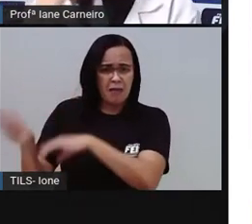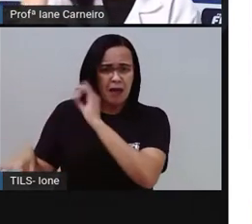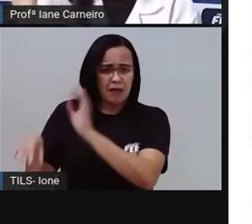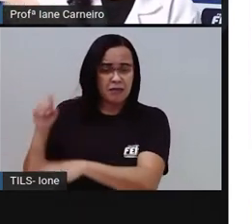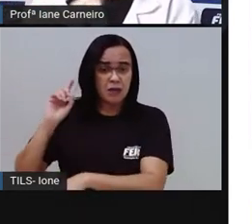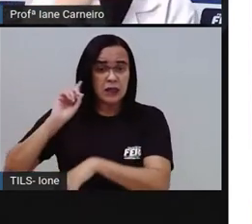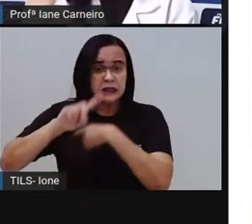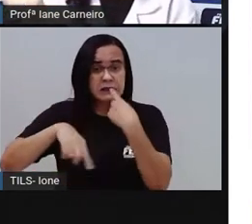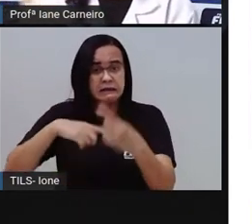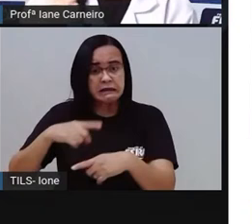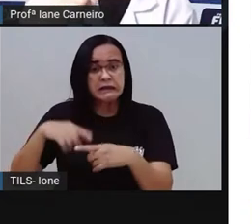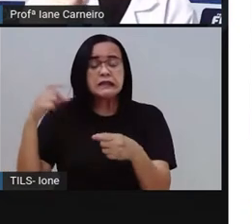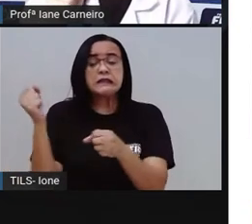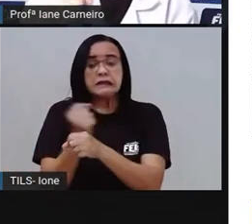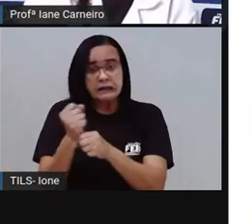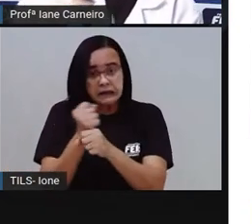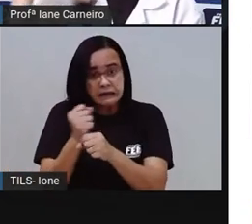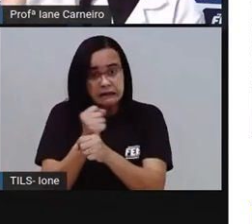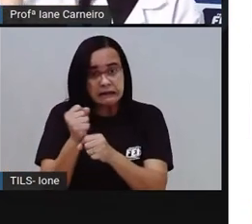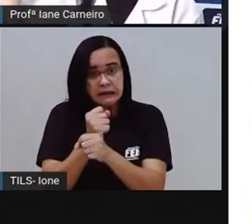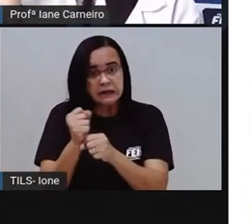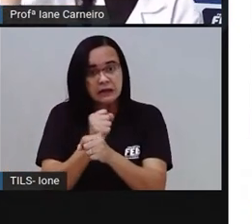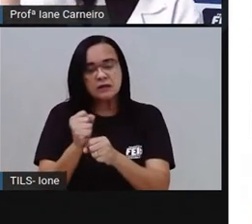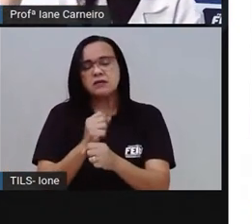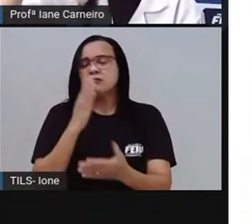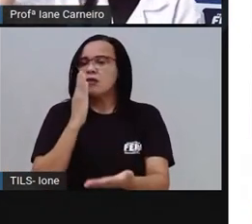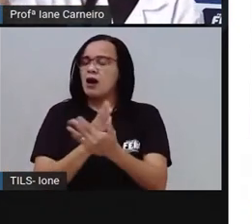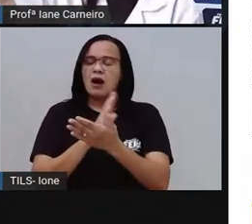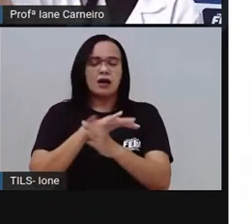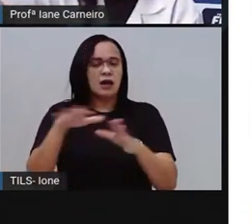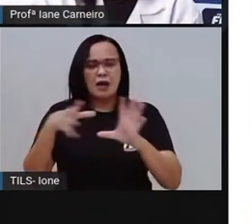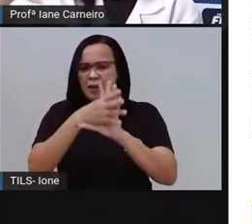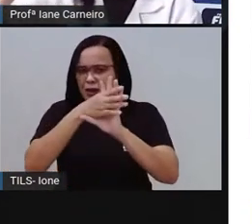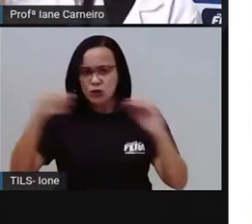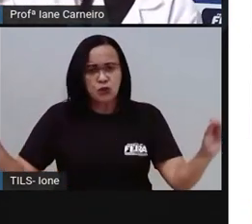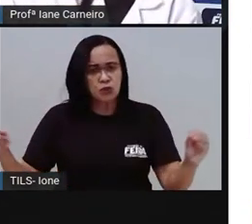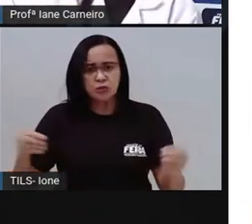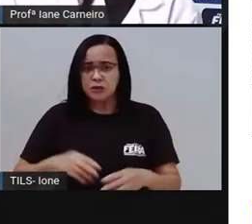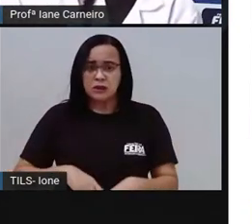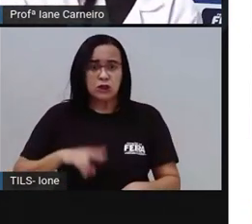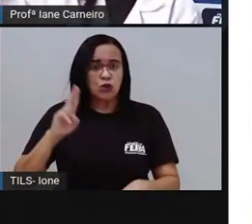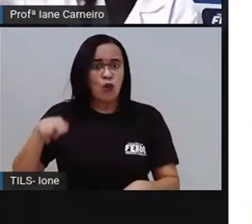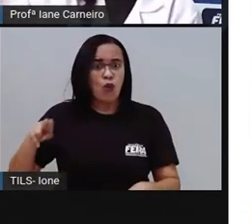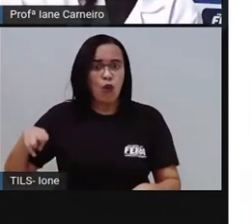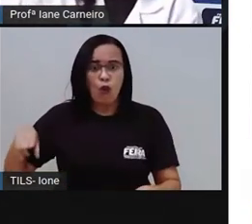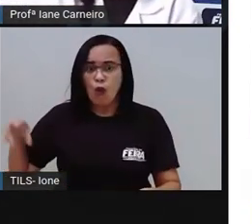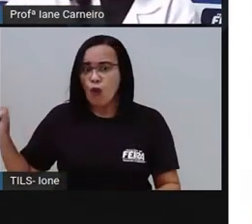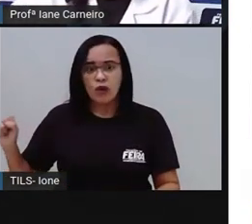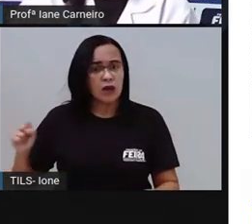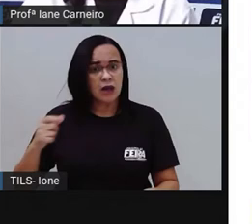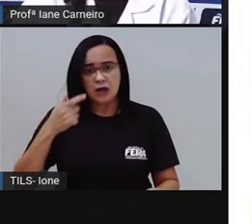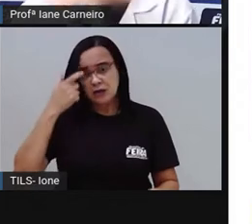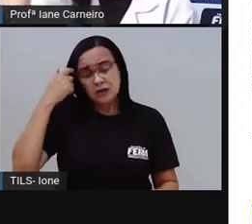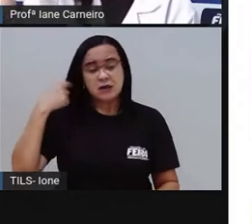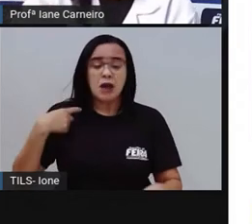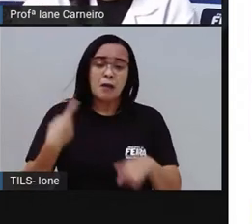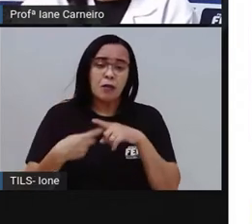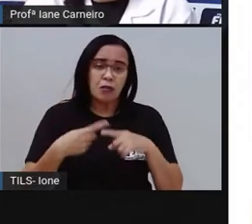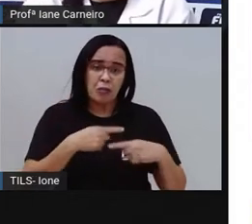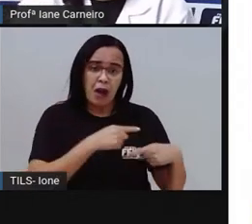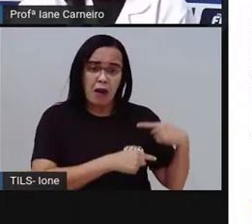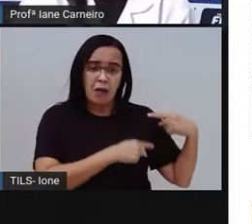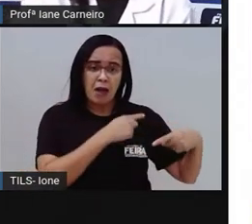vai durar aí, ó, anos. A gente vai crescer, vai envelhecer, vai chegar outras pessoas aqui na Terra e